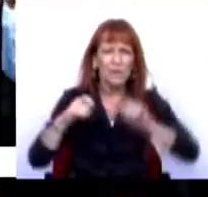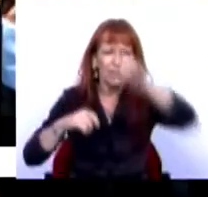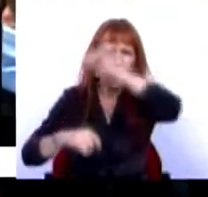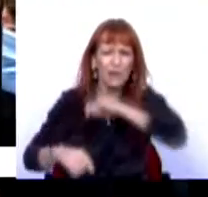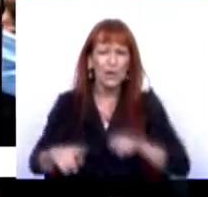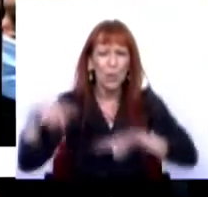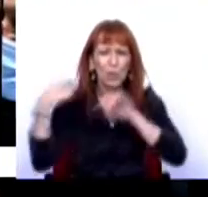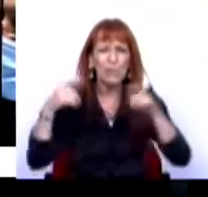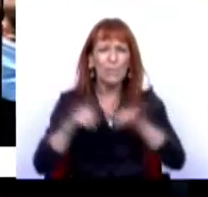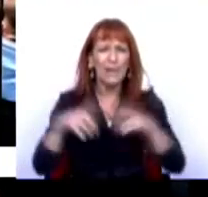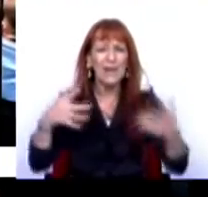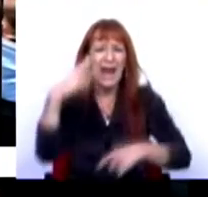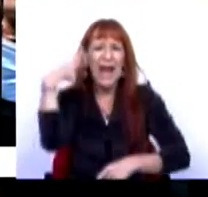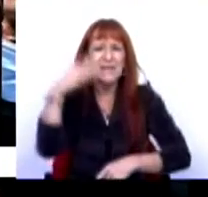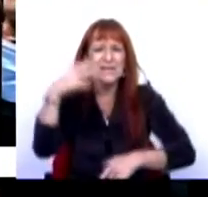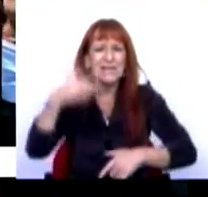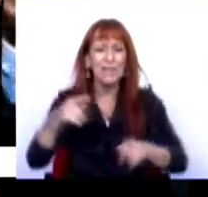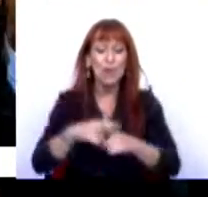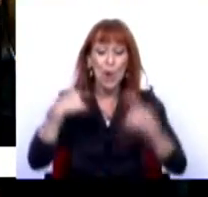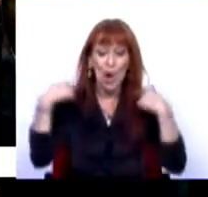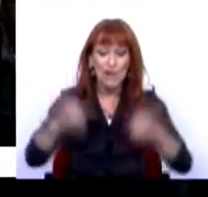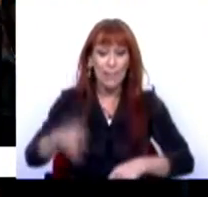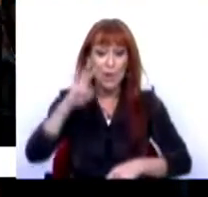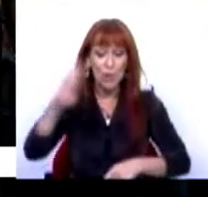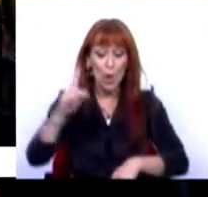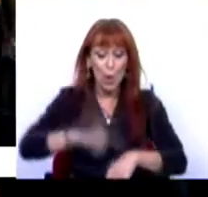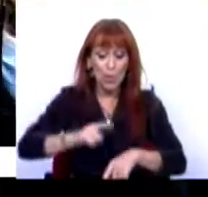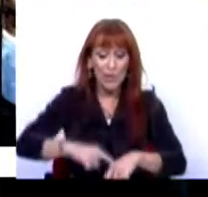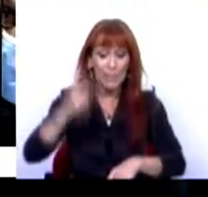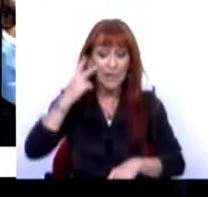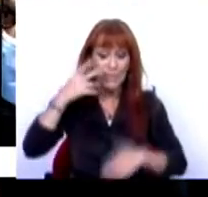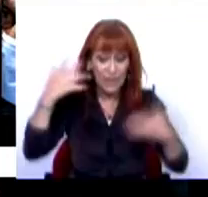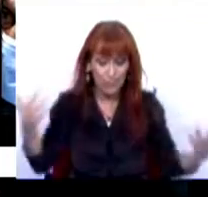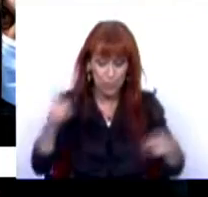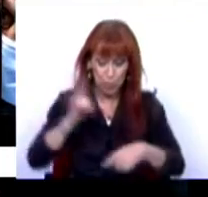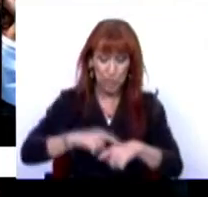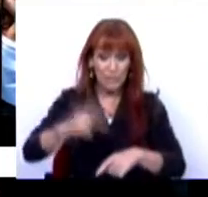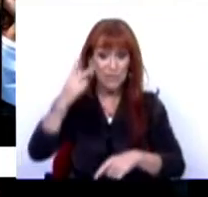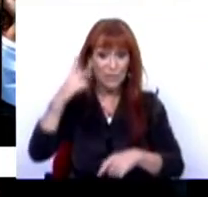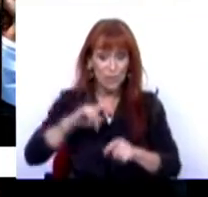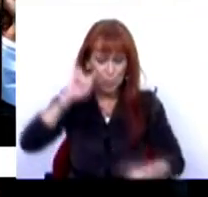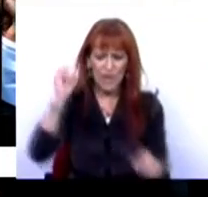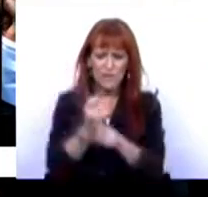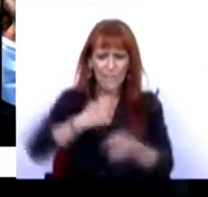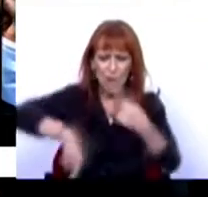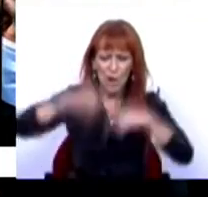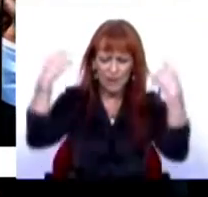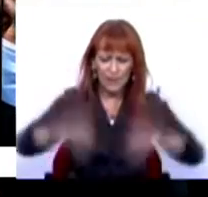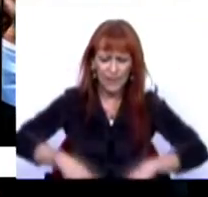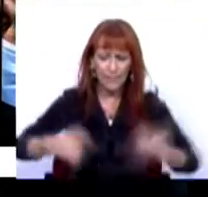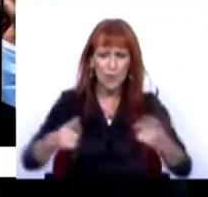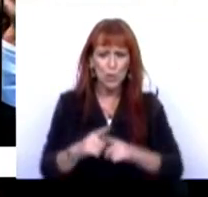O debate é simples. Nós temos que olhar para o tempo que vivemos. O tempo que vivemos exige que nós tenhamos